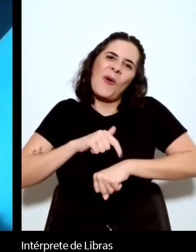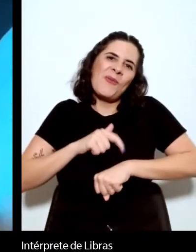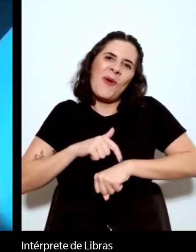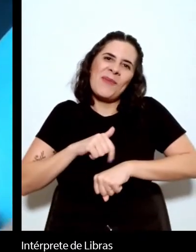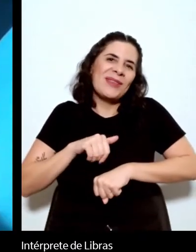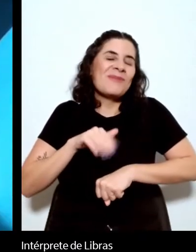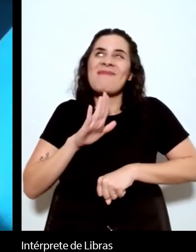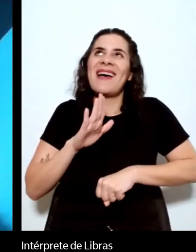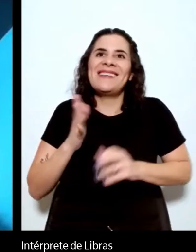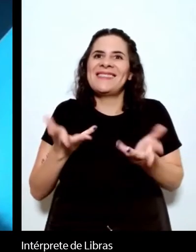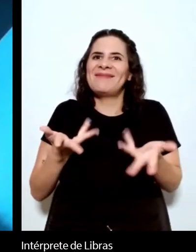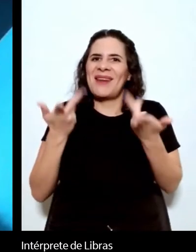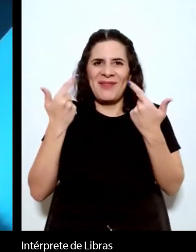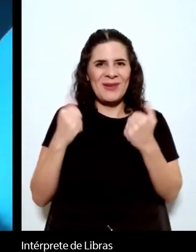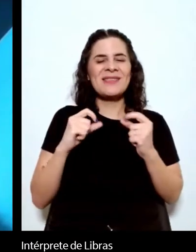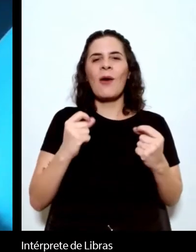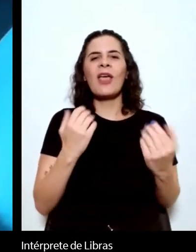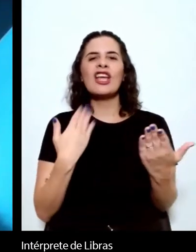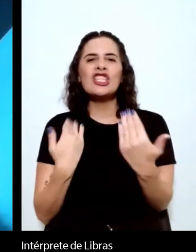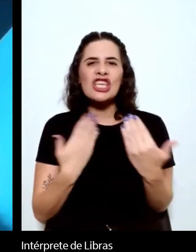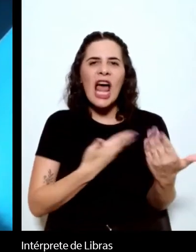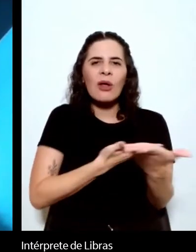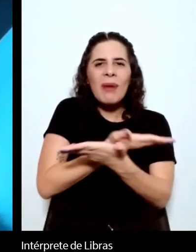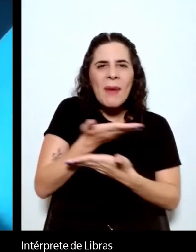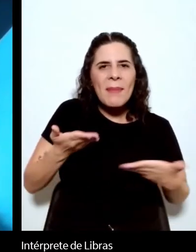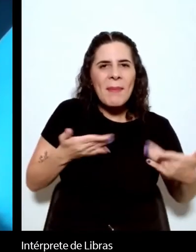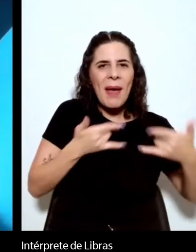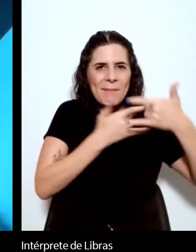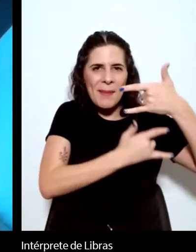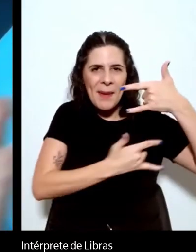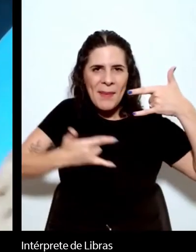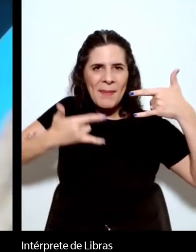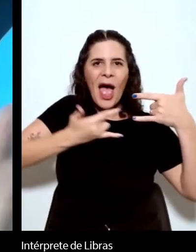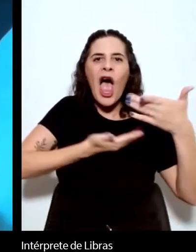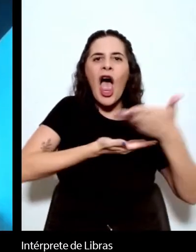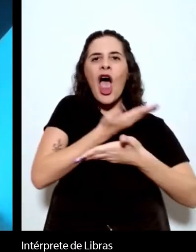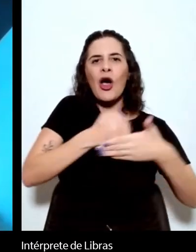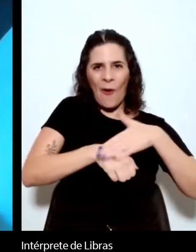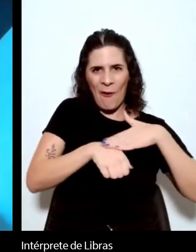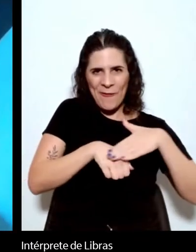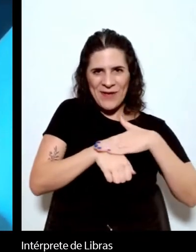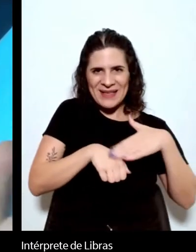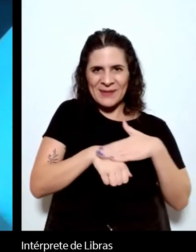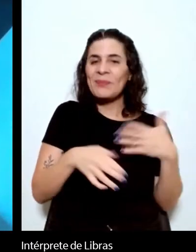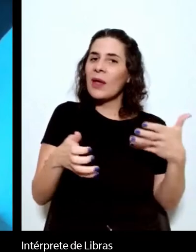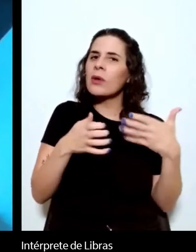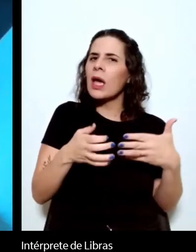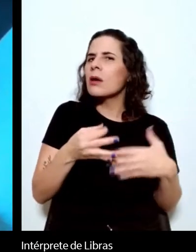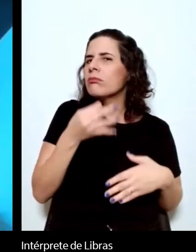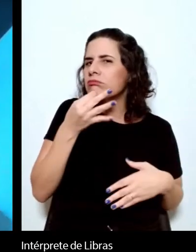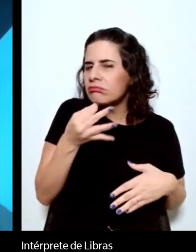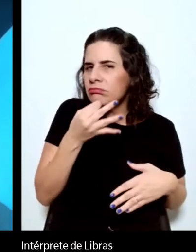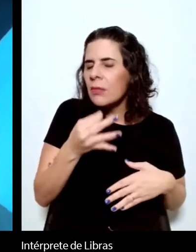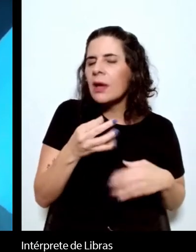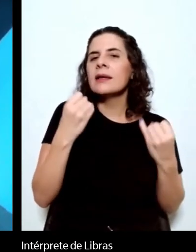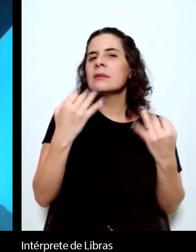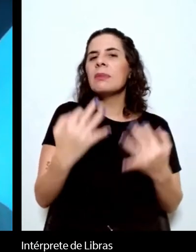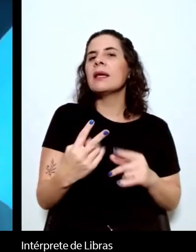rica de conexões, que é o diálogo, a conversa entre todos nós. Duas observações que eu quero fazer para que todos saibam.